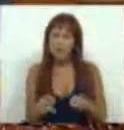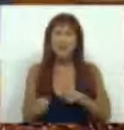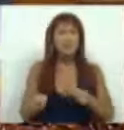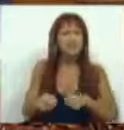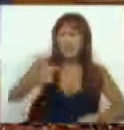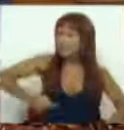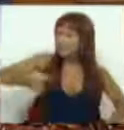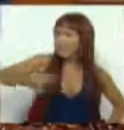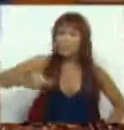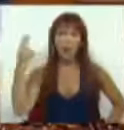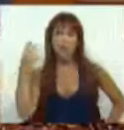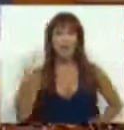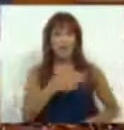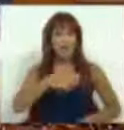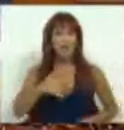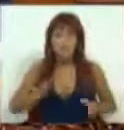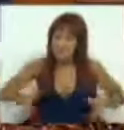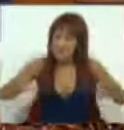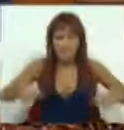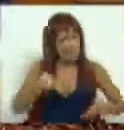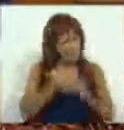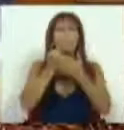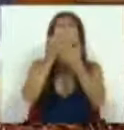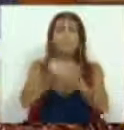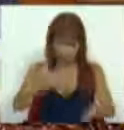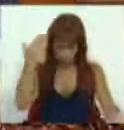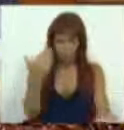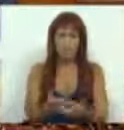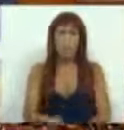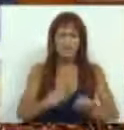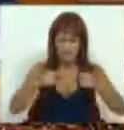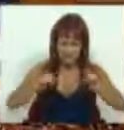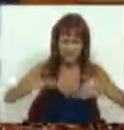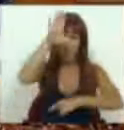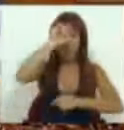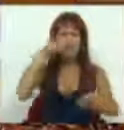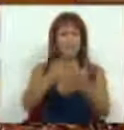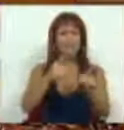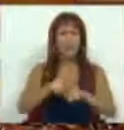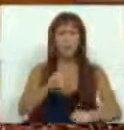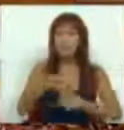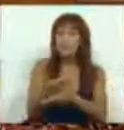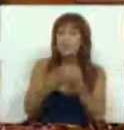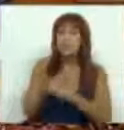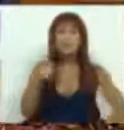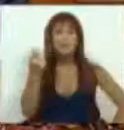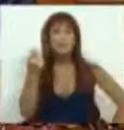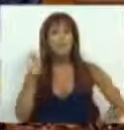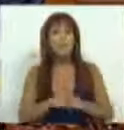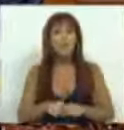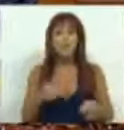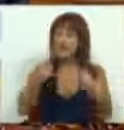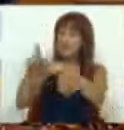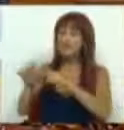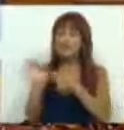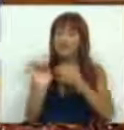o dia-a-dia das unidades de saúde. Merece também o nosso apoio as iniciativas do Governo dirigidas à negociação de preços dos